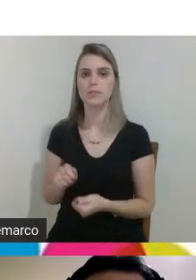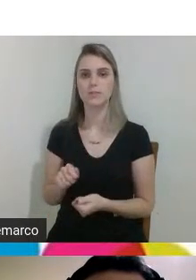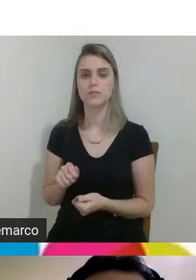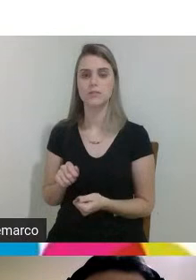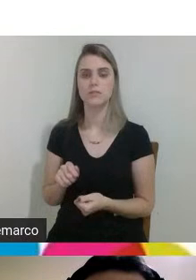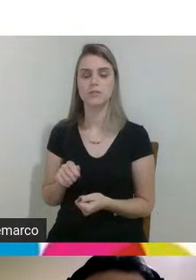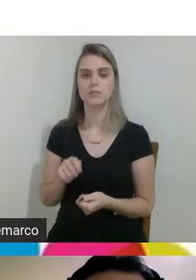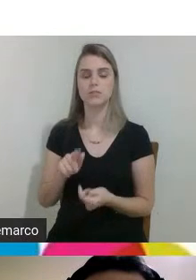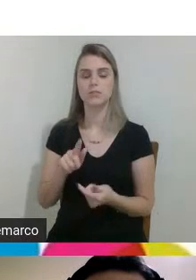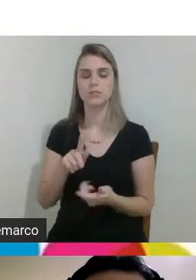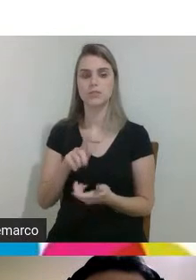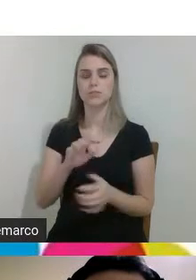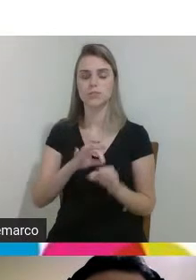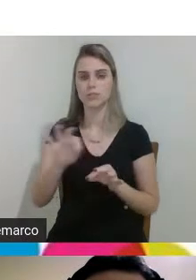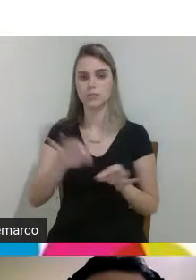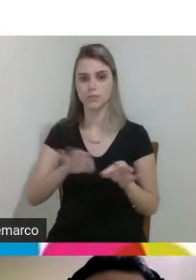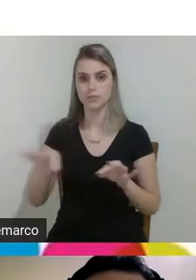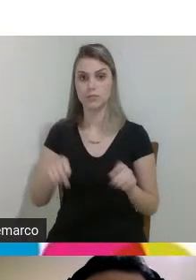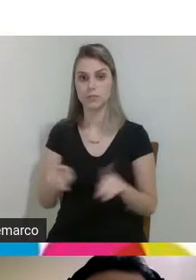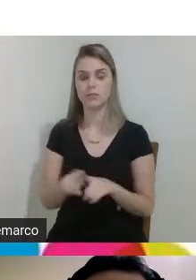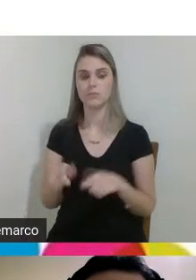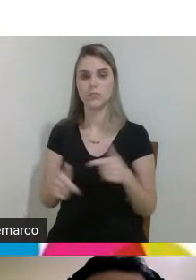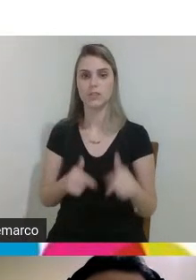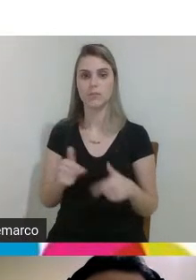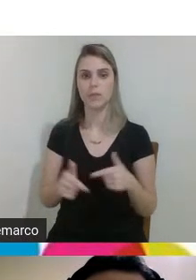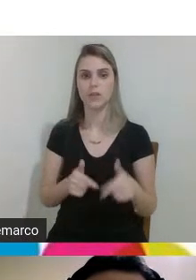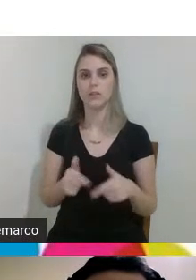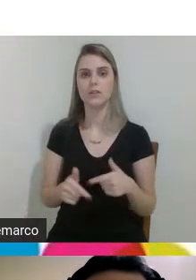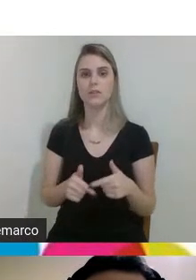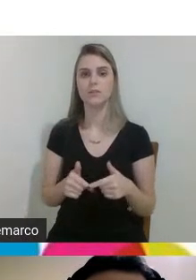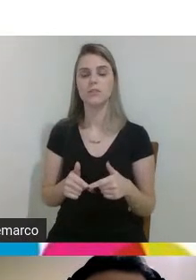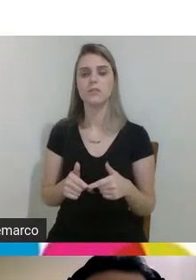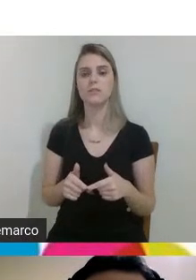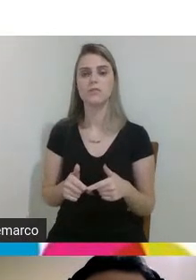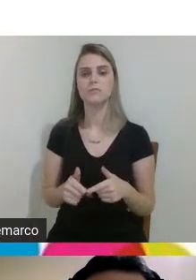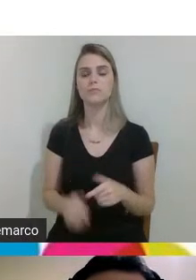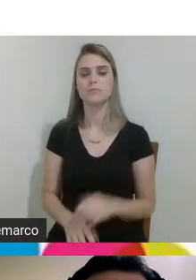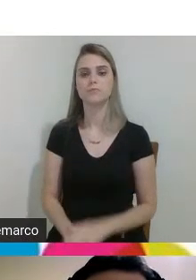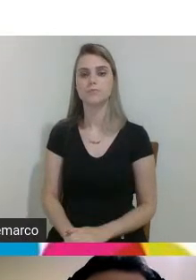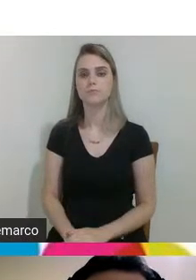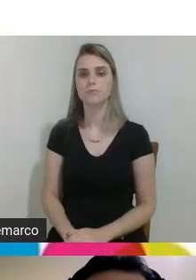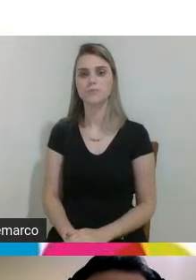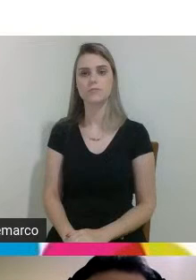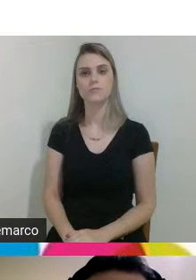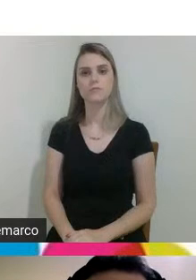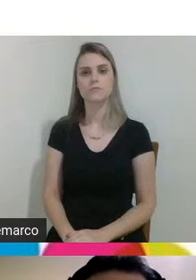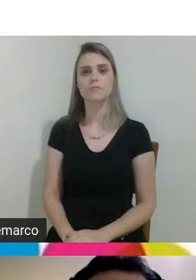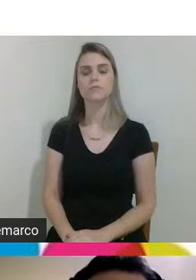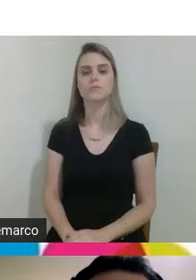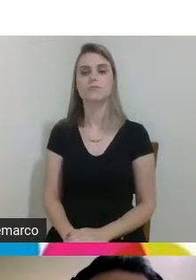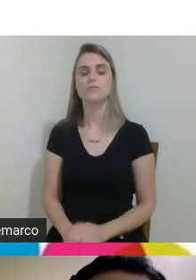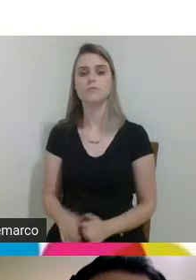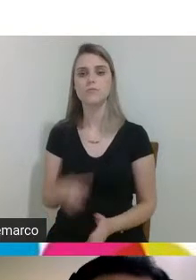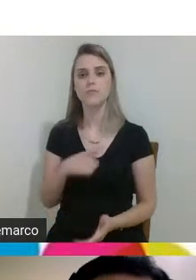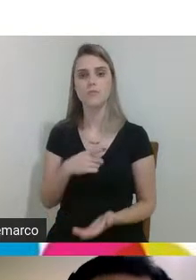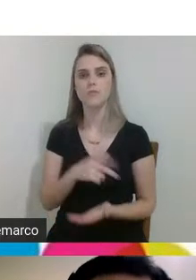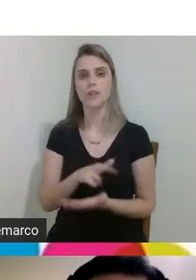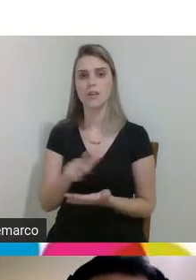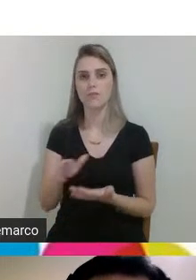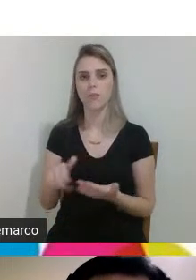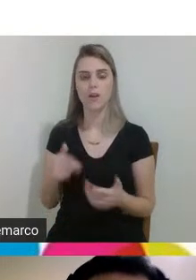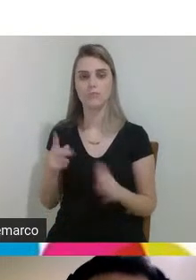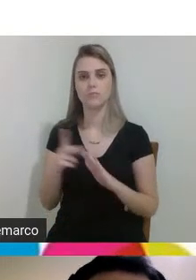piagetiano trabalhando com gamificação então a gente tem várias frentes aí né